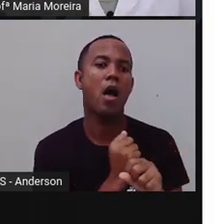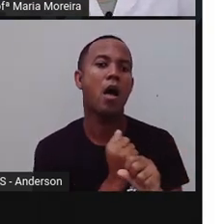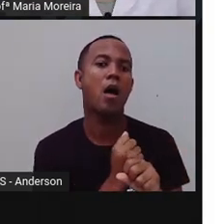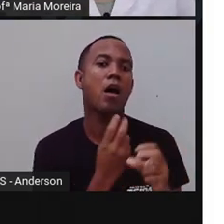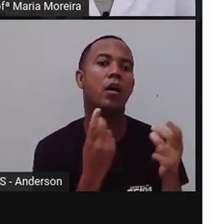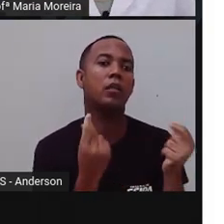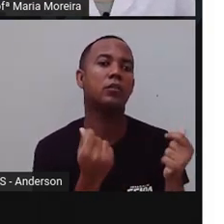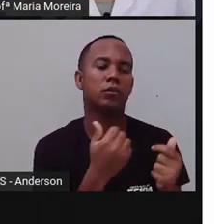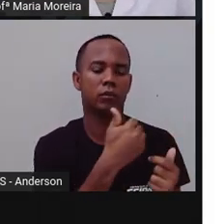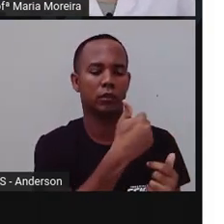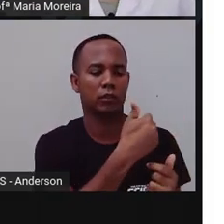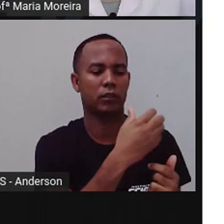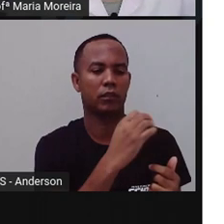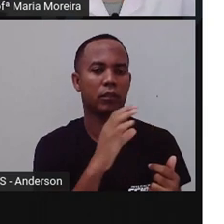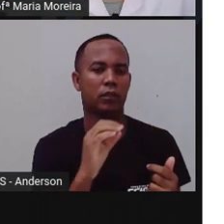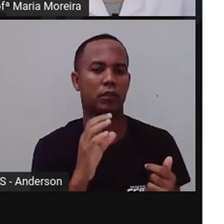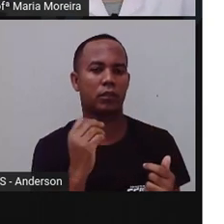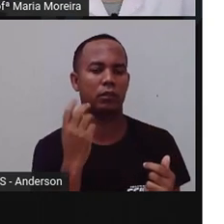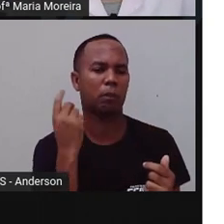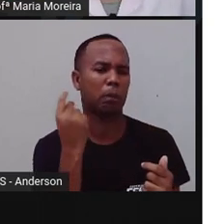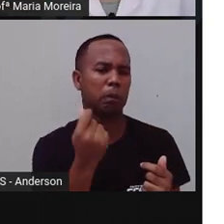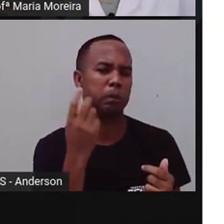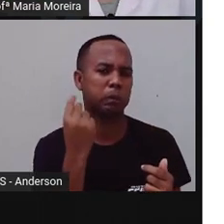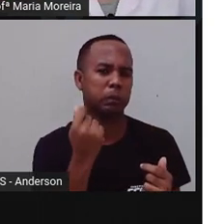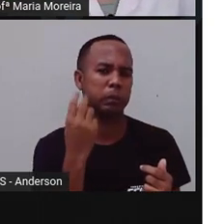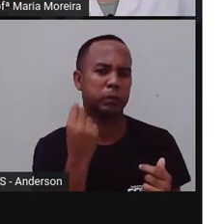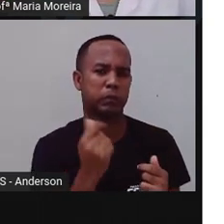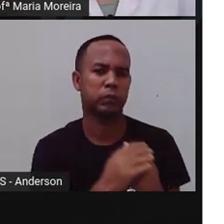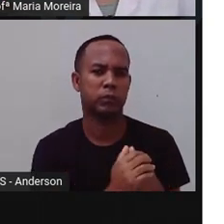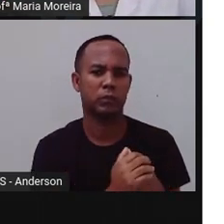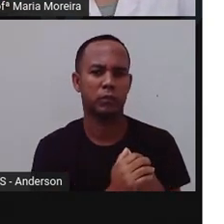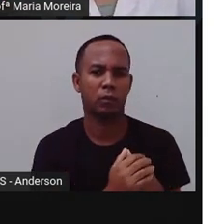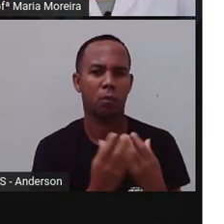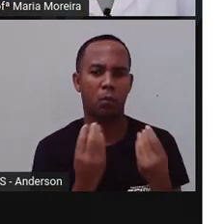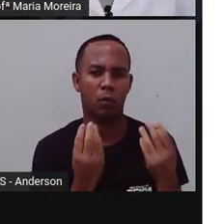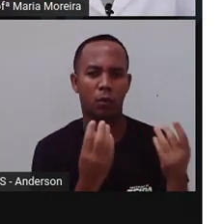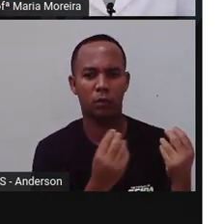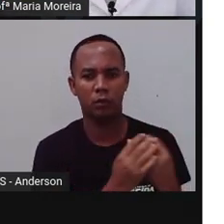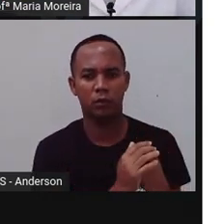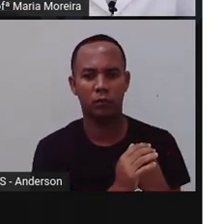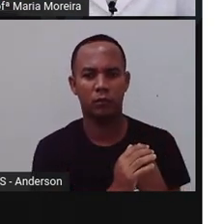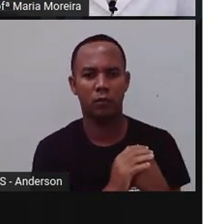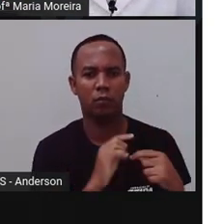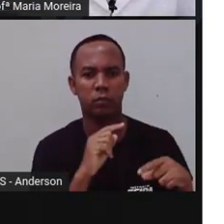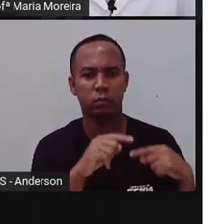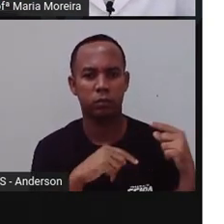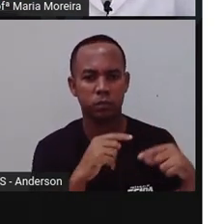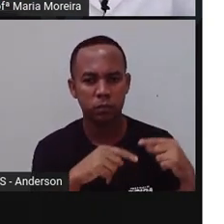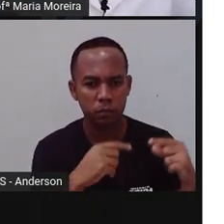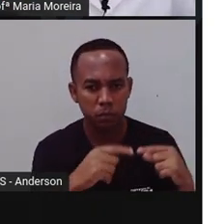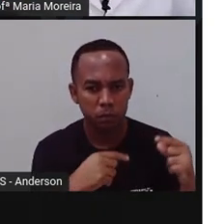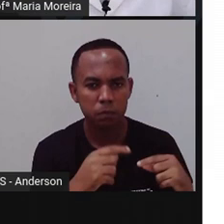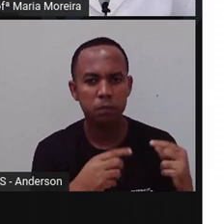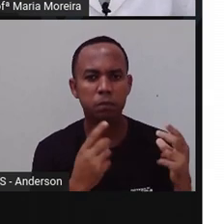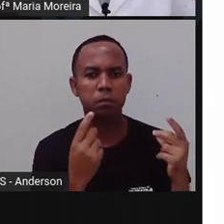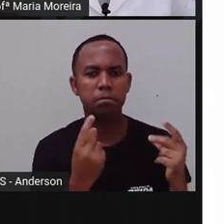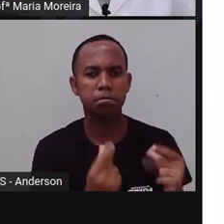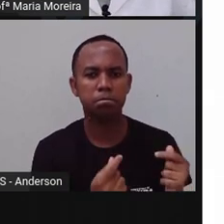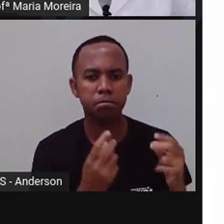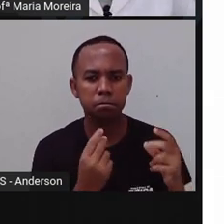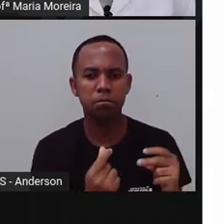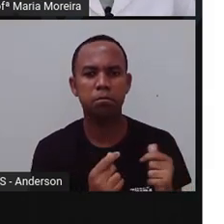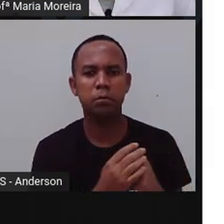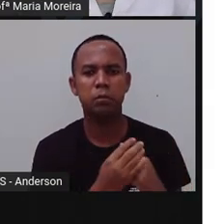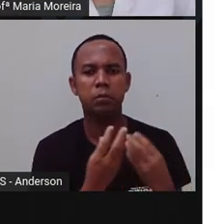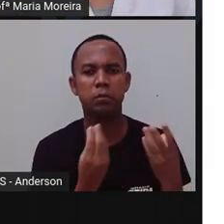100. Então, ele fala, olha, demorou muitos séculos, né? Então, várias vezes, 100. 200, 300,